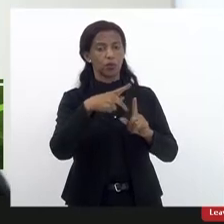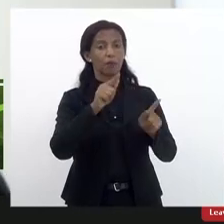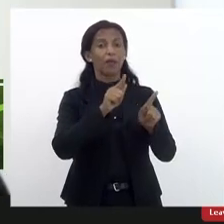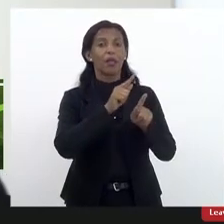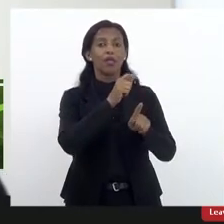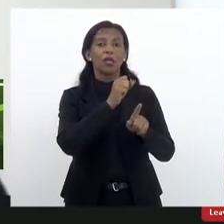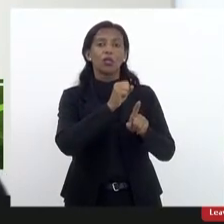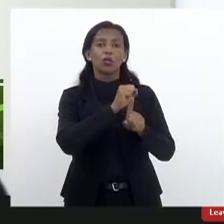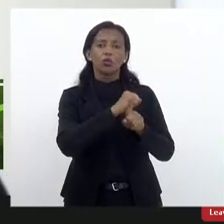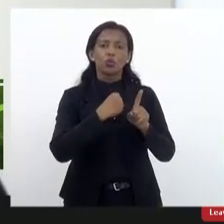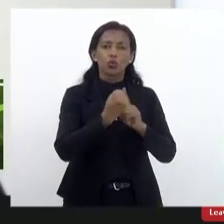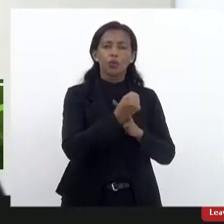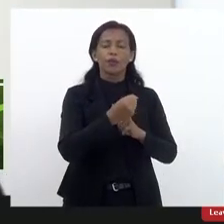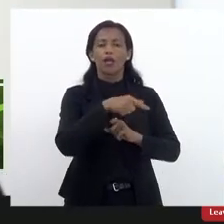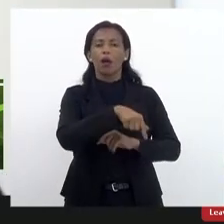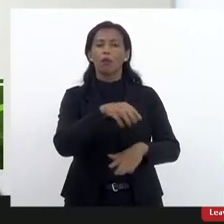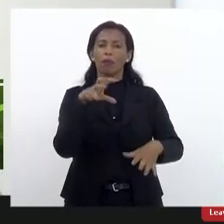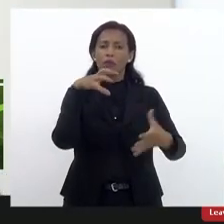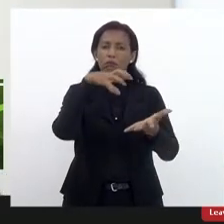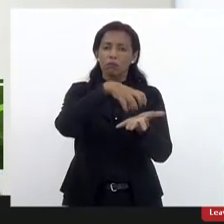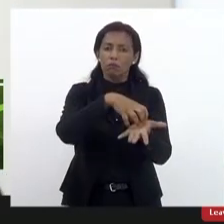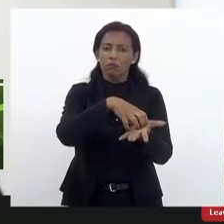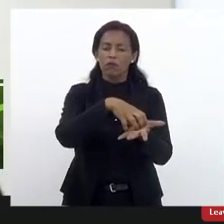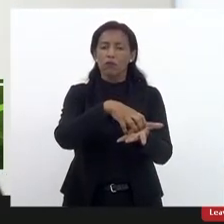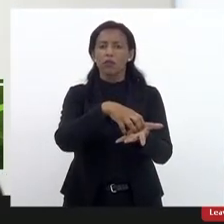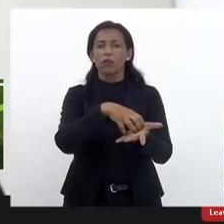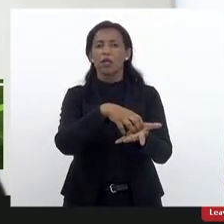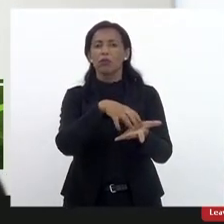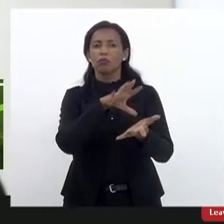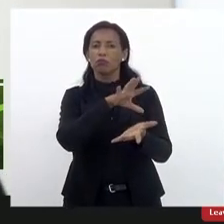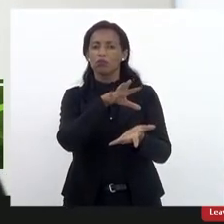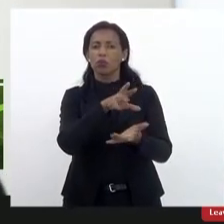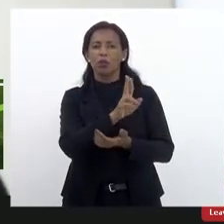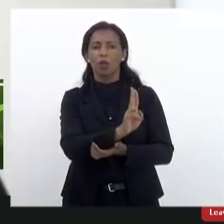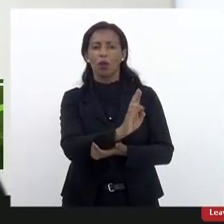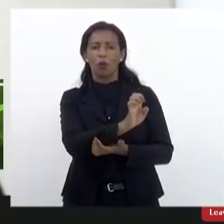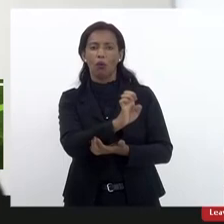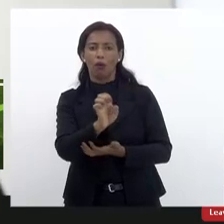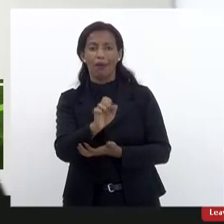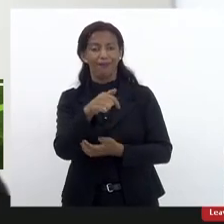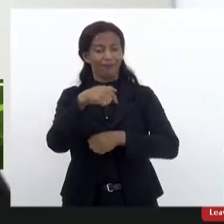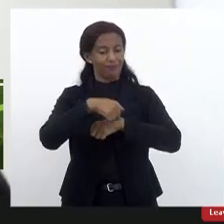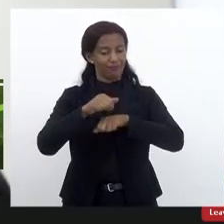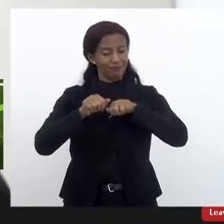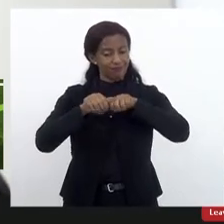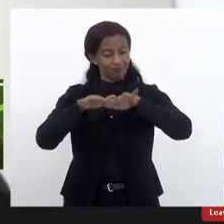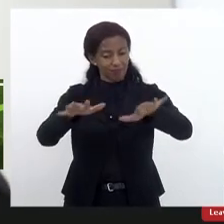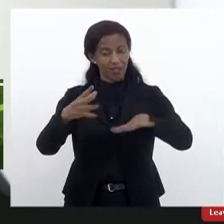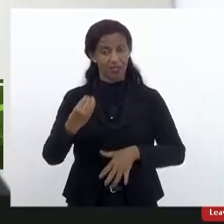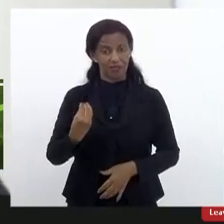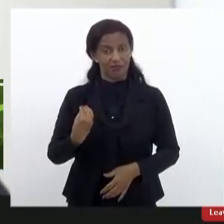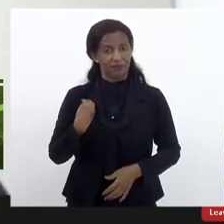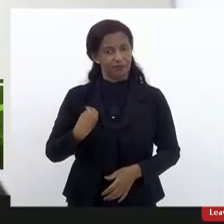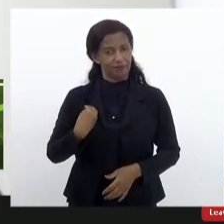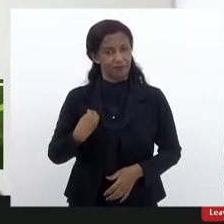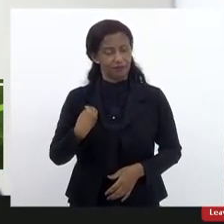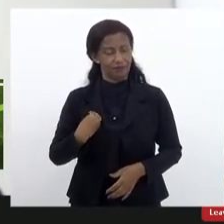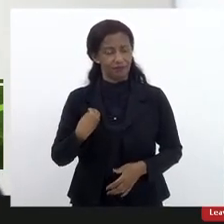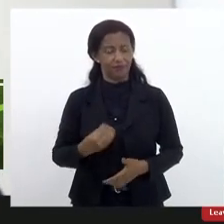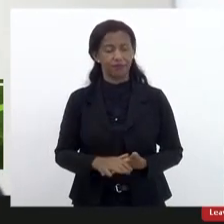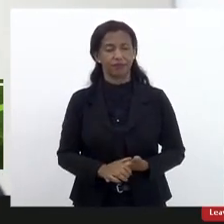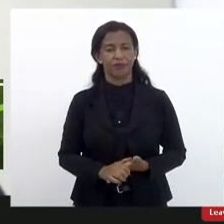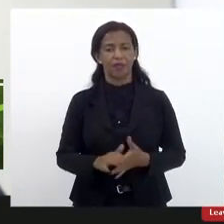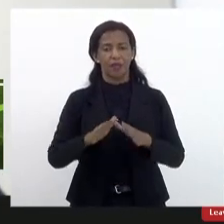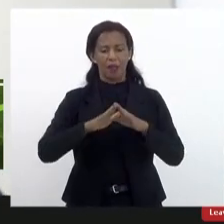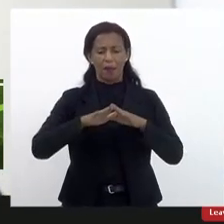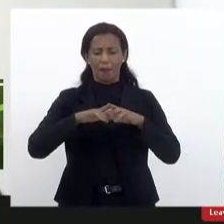algo que a gente considera fundamental, especialmente nesse momento de pandemia, a gente deve estar vivenciando o